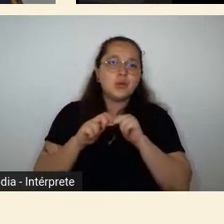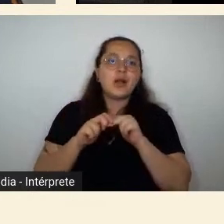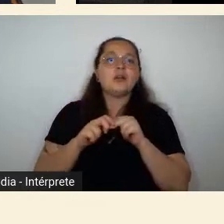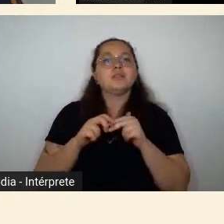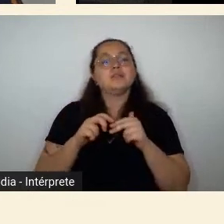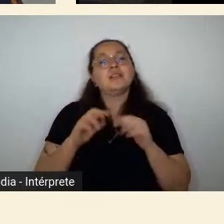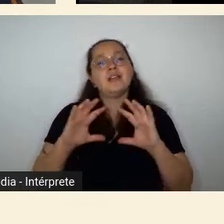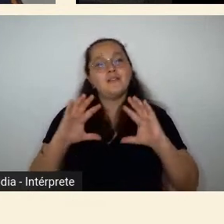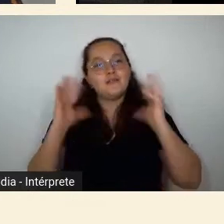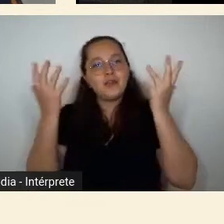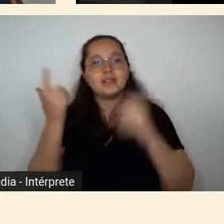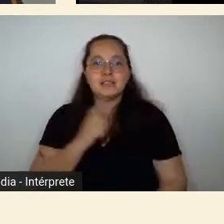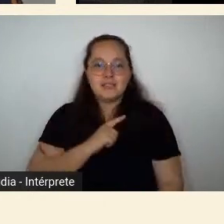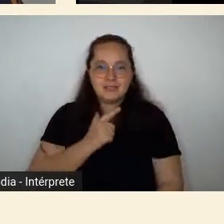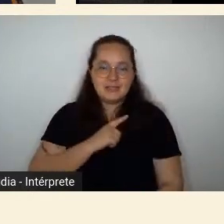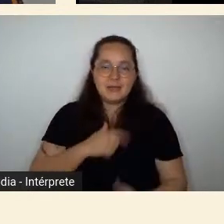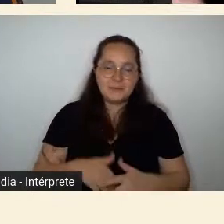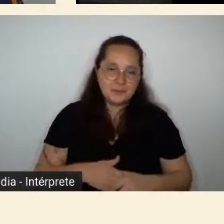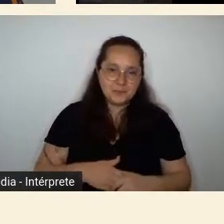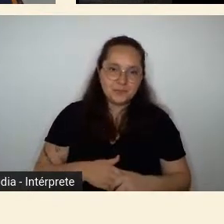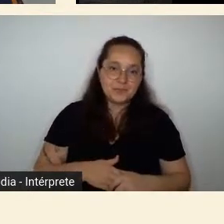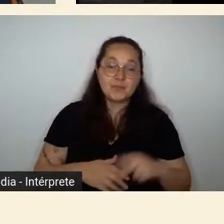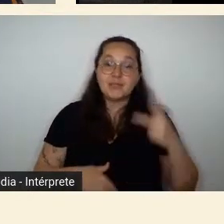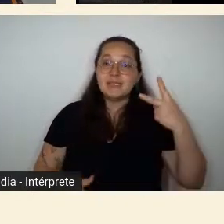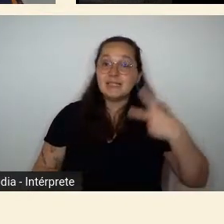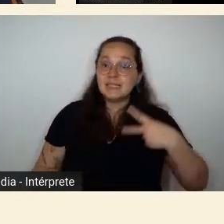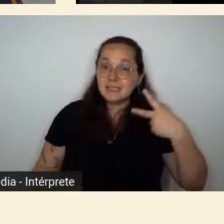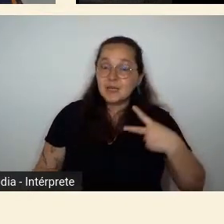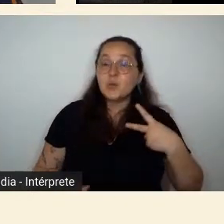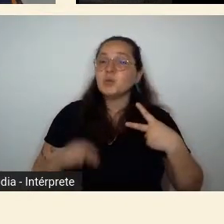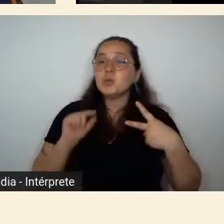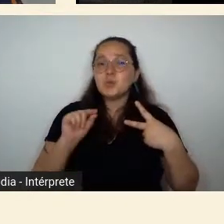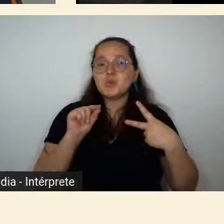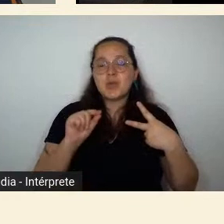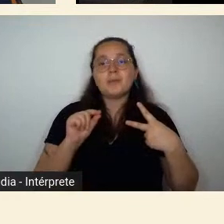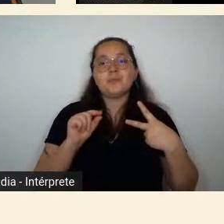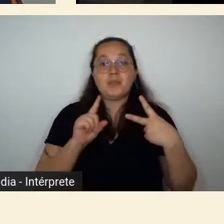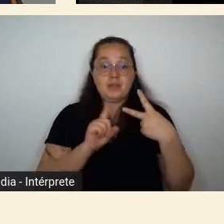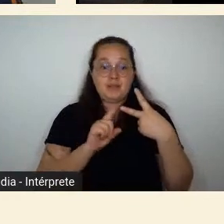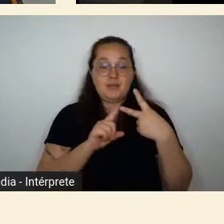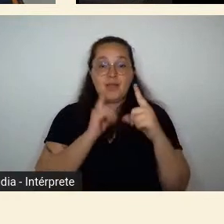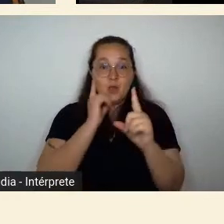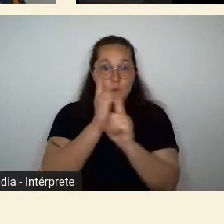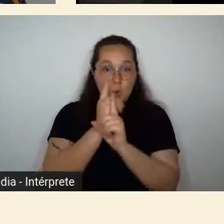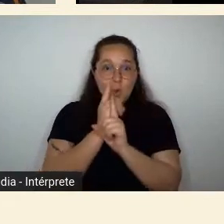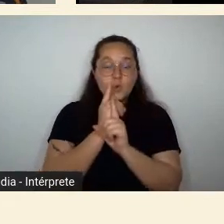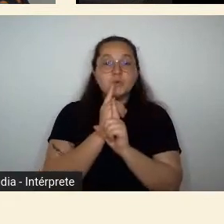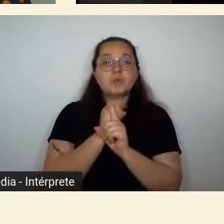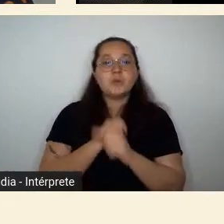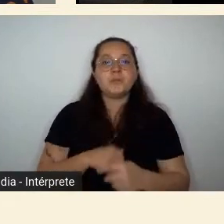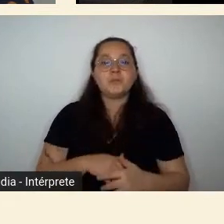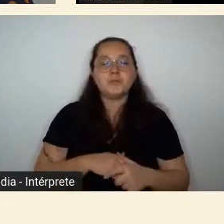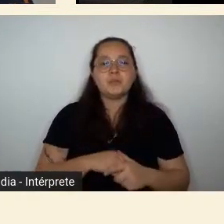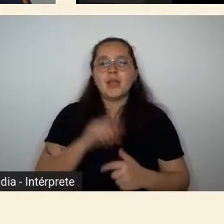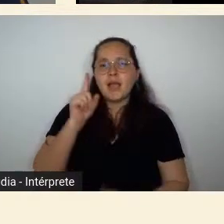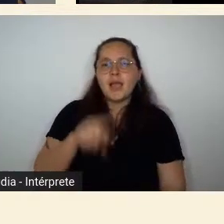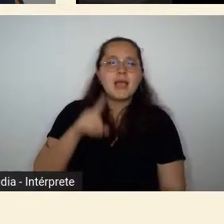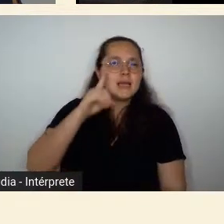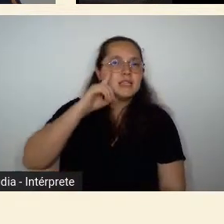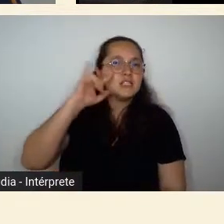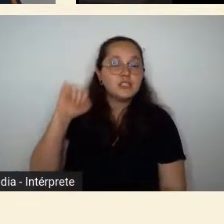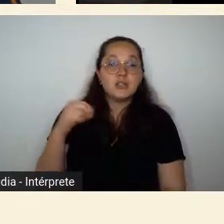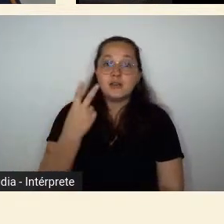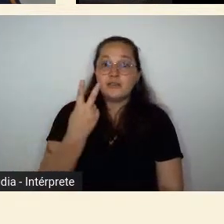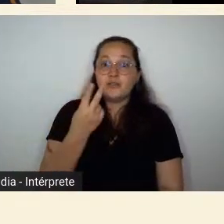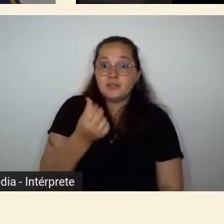festas de fim de ano e segundo o segundo encontro vai ser no dia 26 de